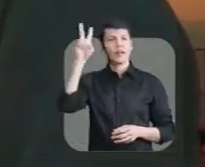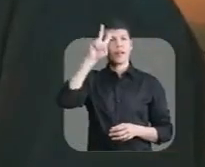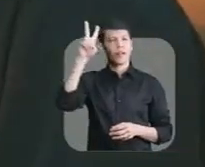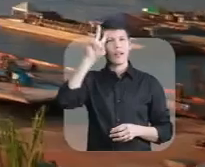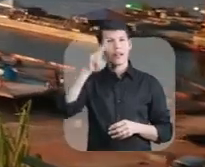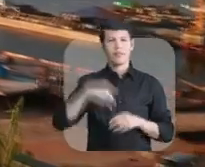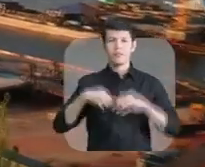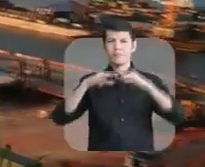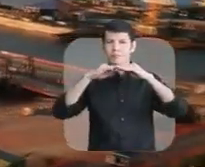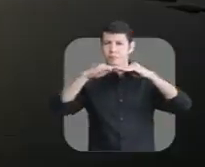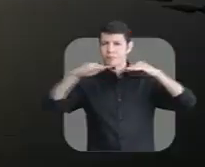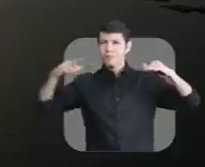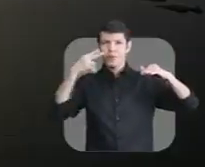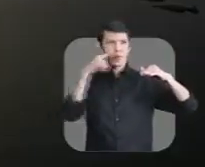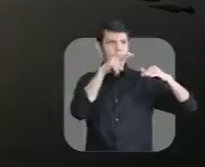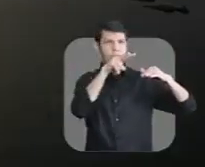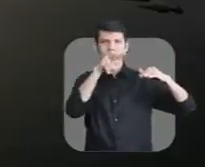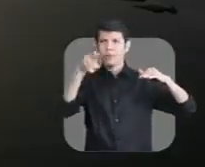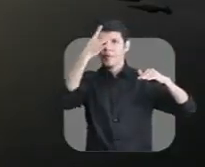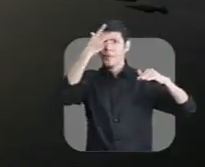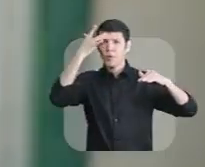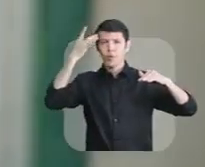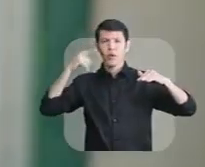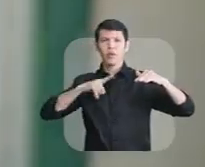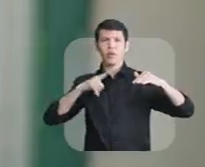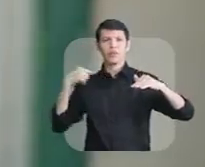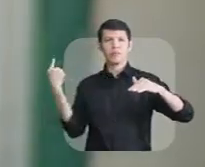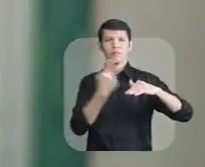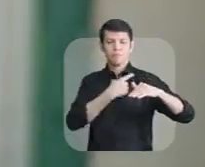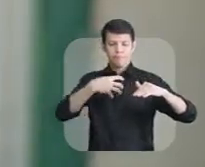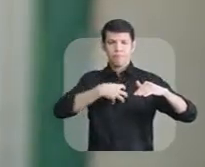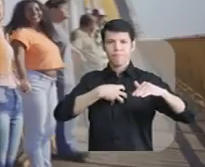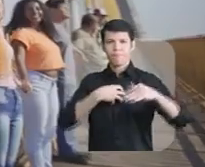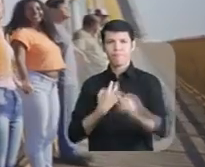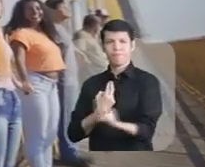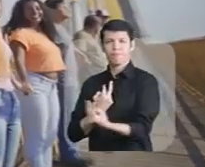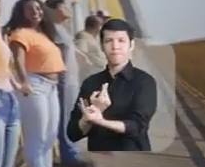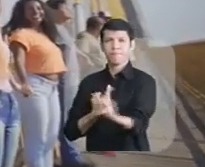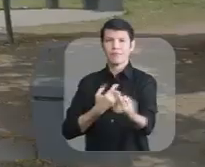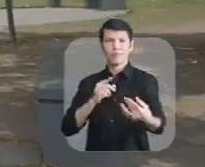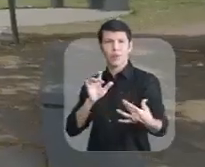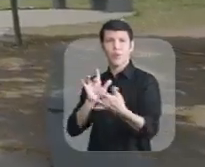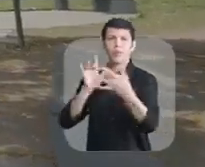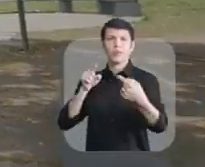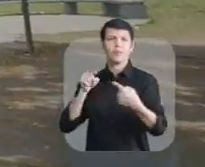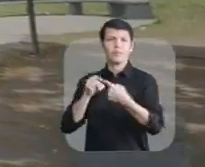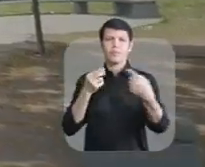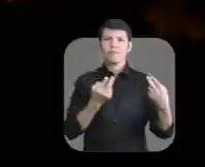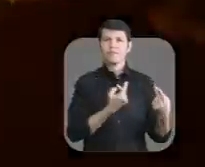Quando eu miro o horizonte eu vejo essa ponte que há entre nós